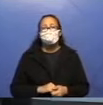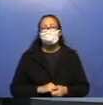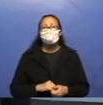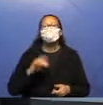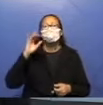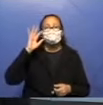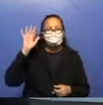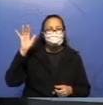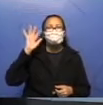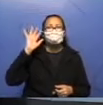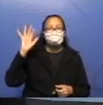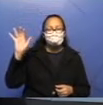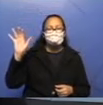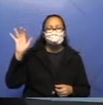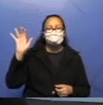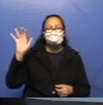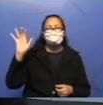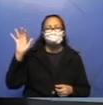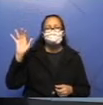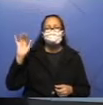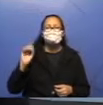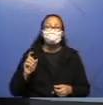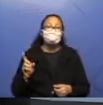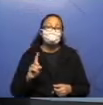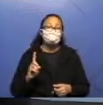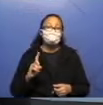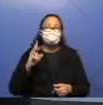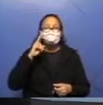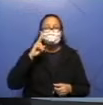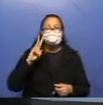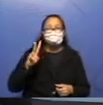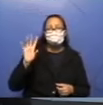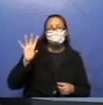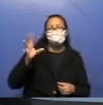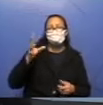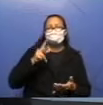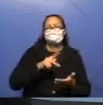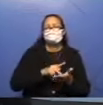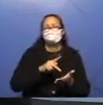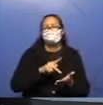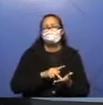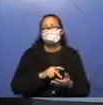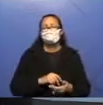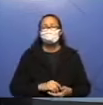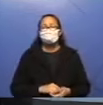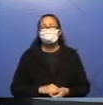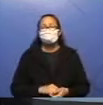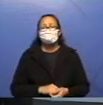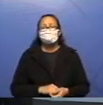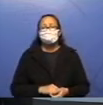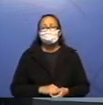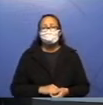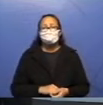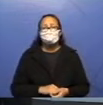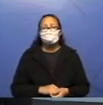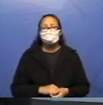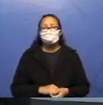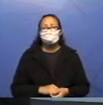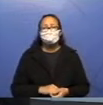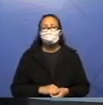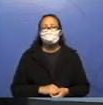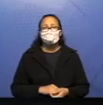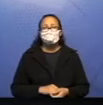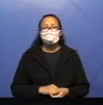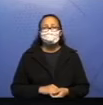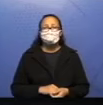Ficção, né? A gente ainda não viu isso daqui acontecer na realidade, tá certo? A